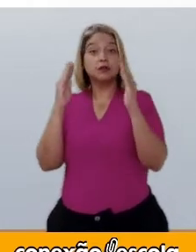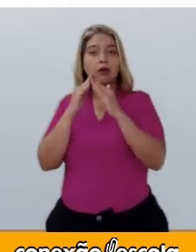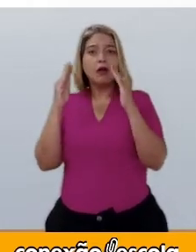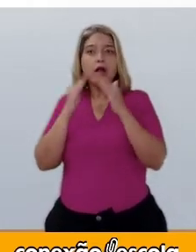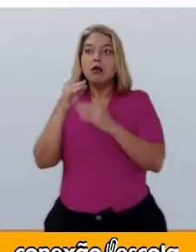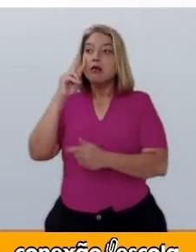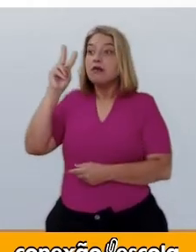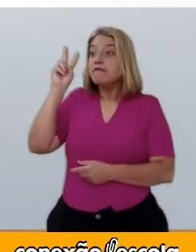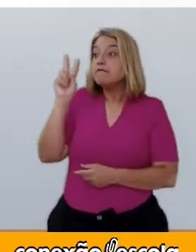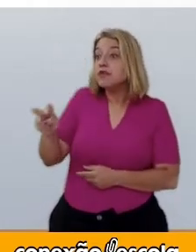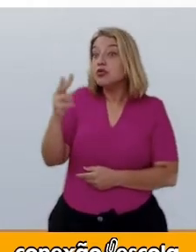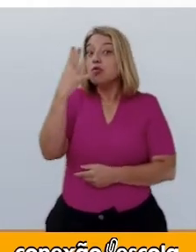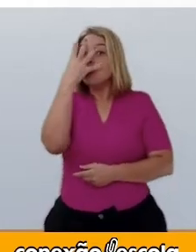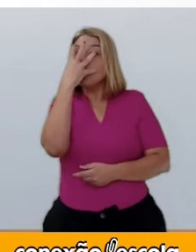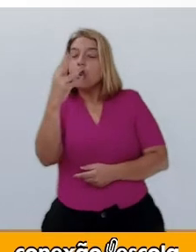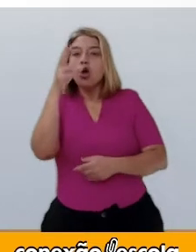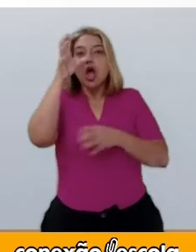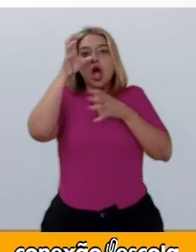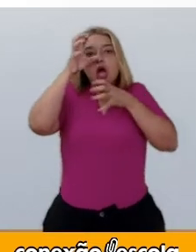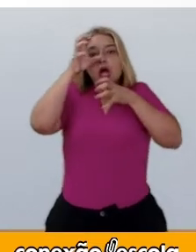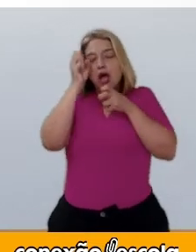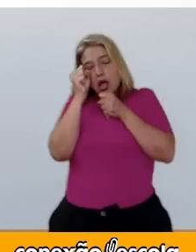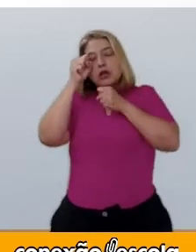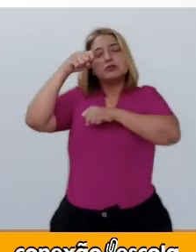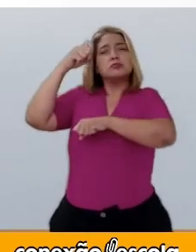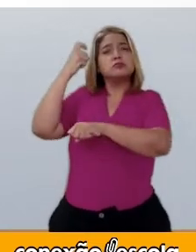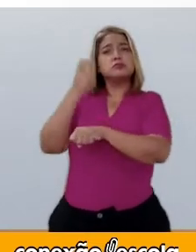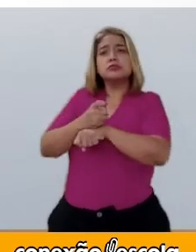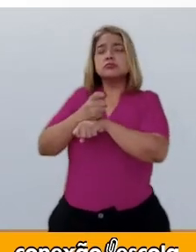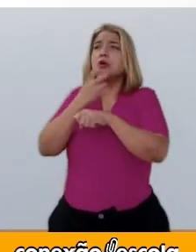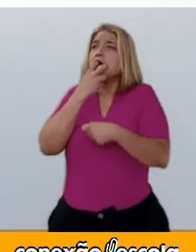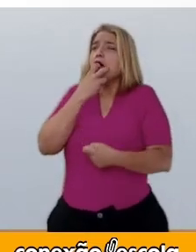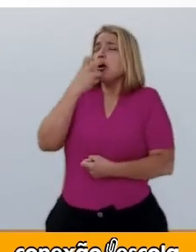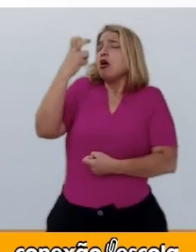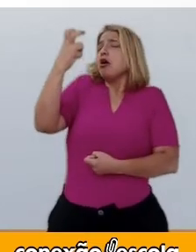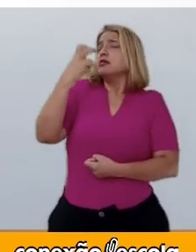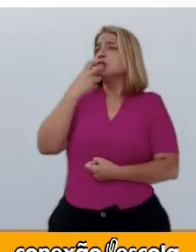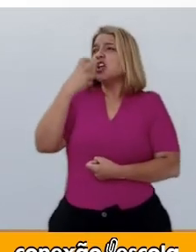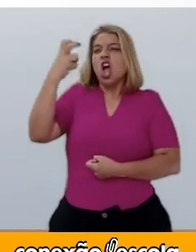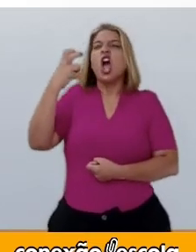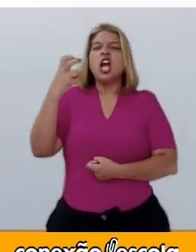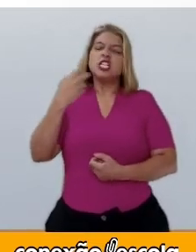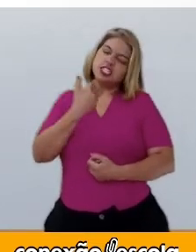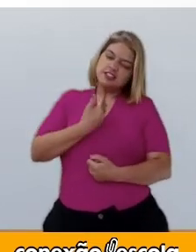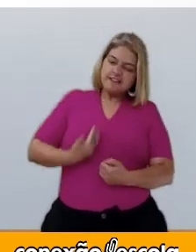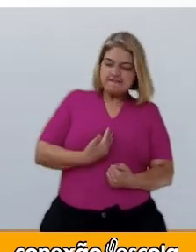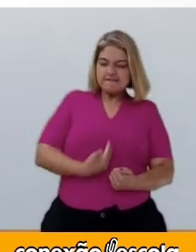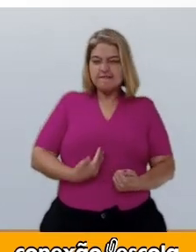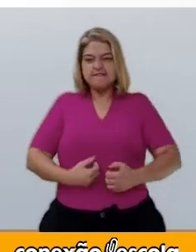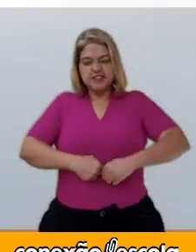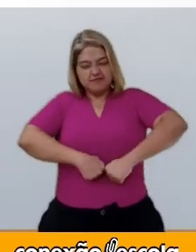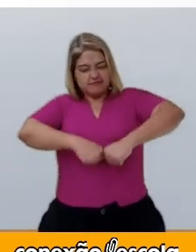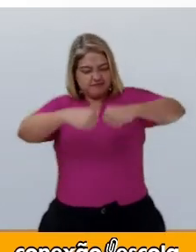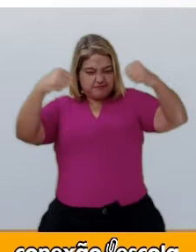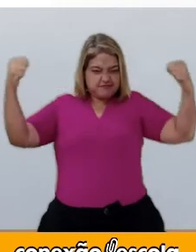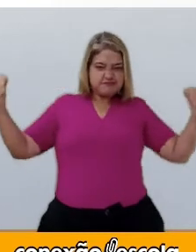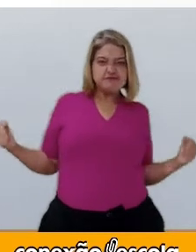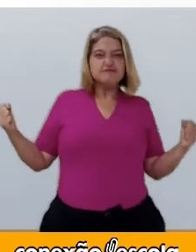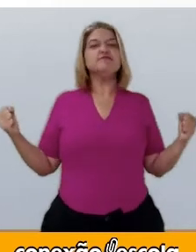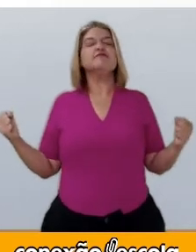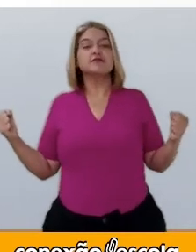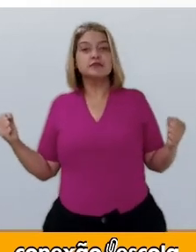viu o lobo roncando na cama e abriu o barrigão enorme do bicho.